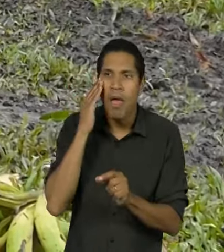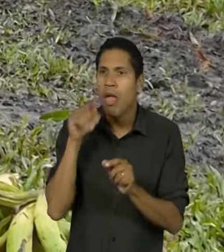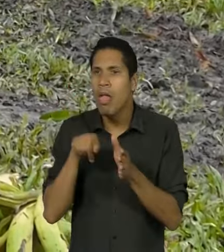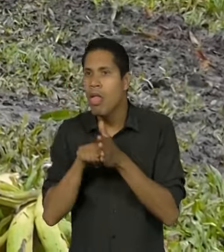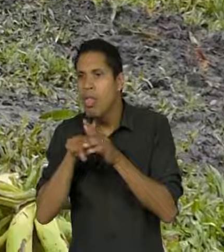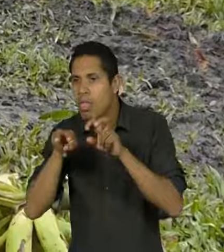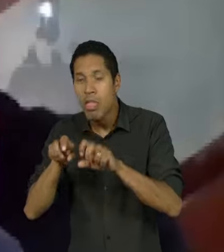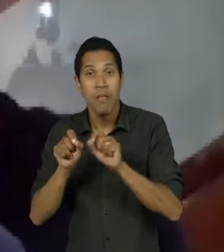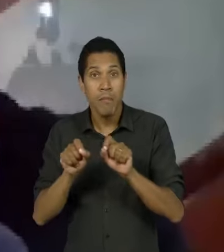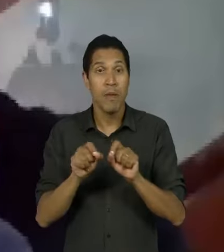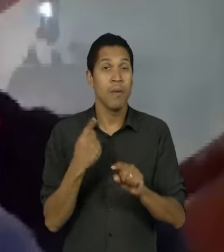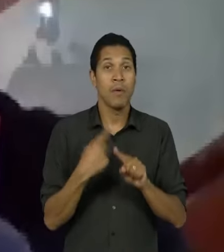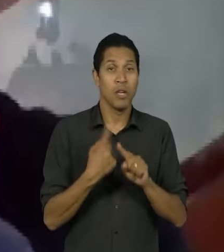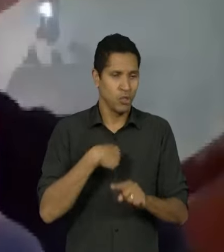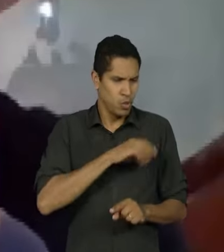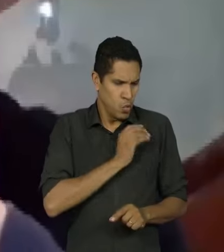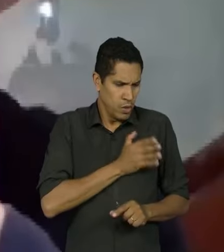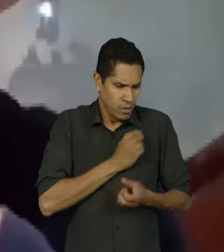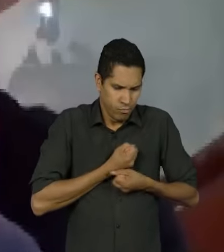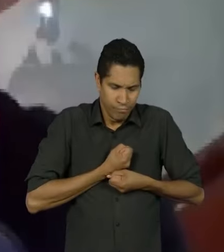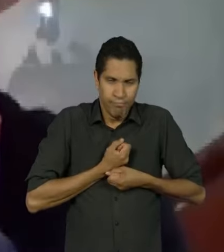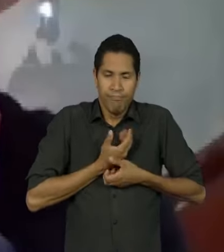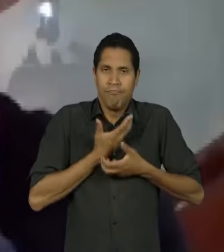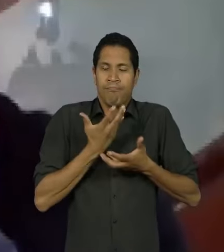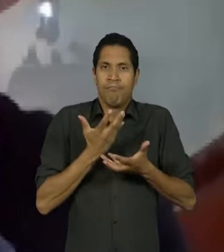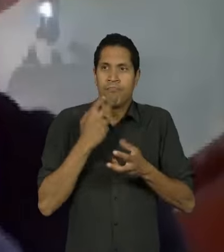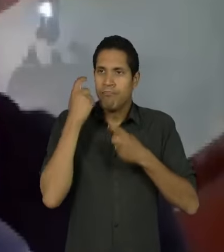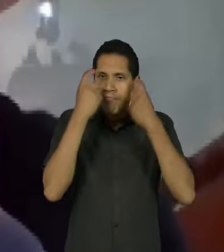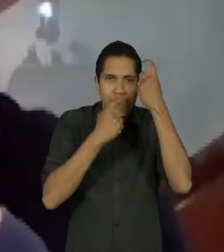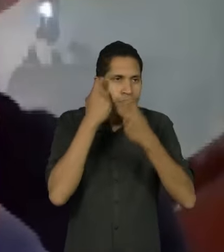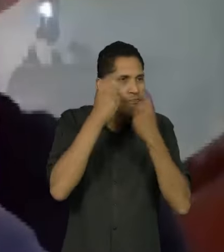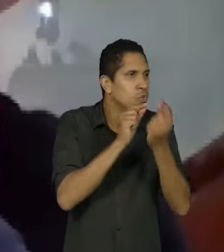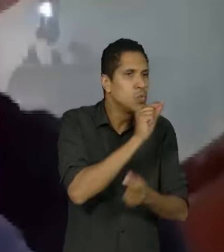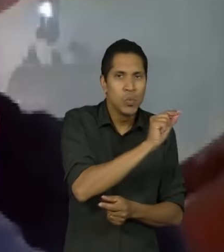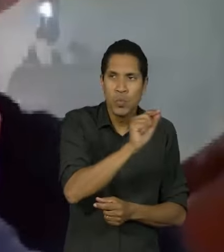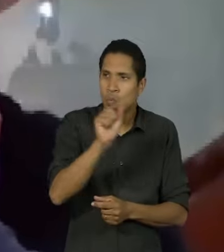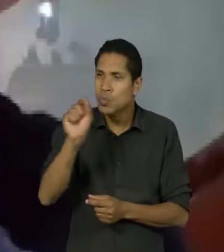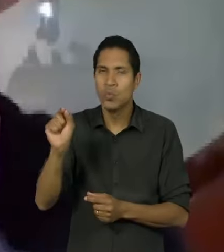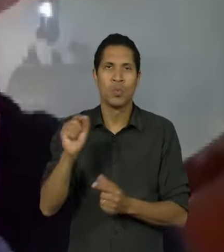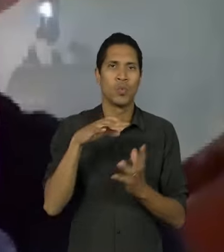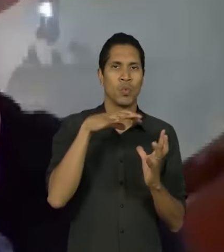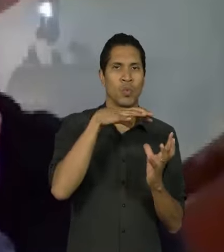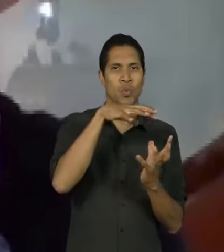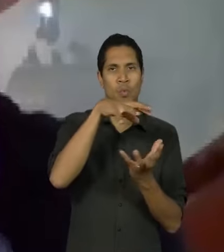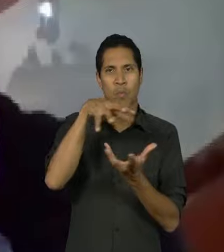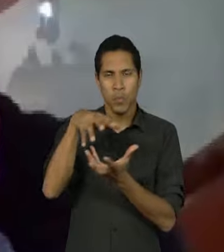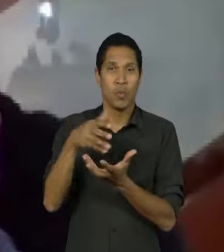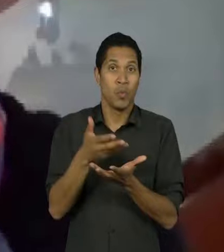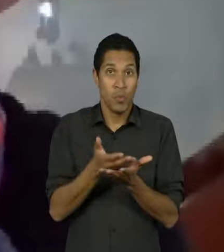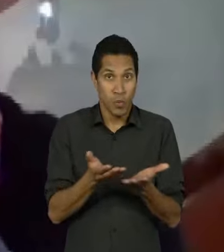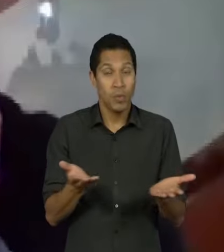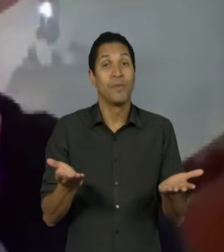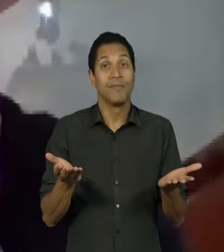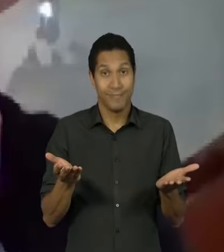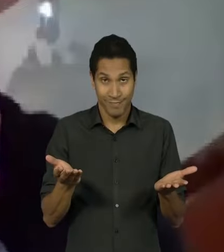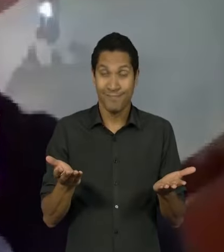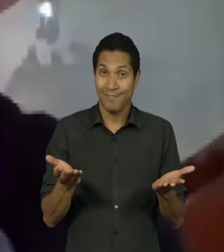venha de dentro sabe para que venha do coração se importar com tudo que está acontecendo aí com com a terra né